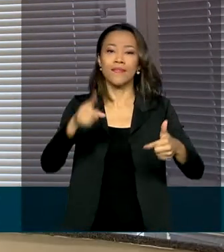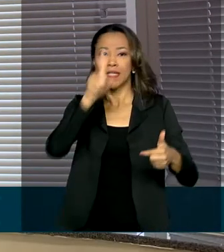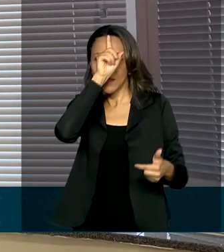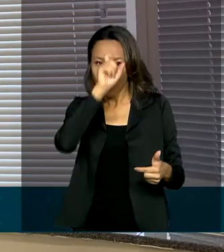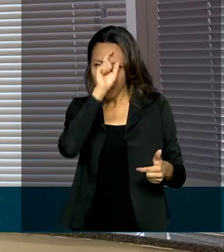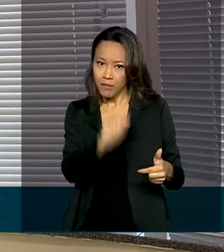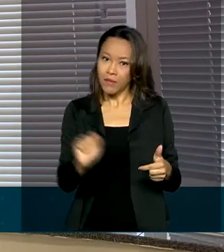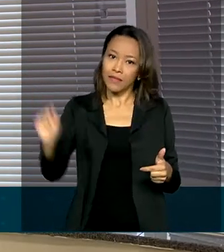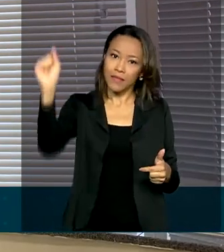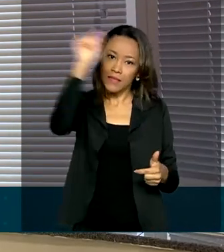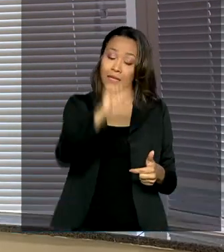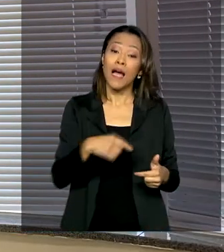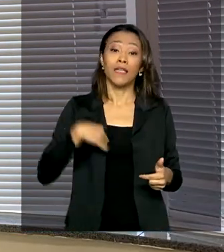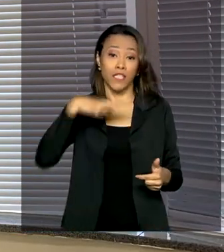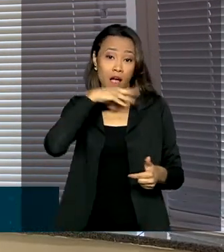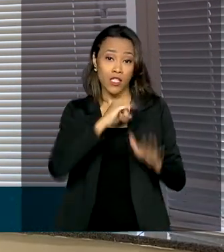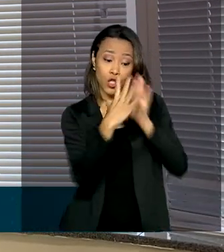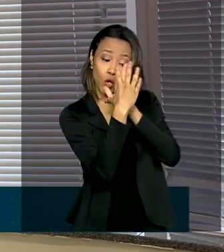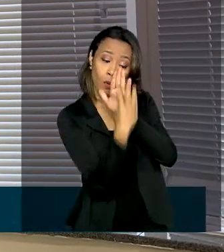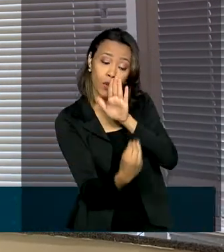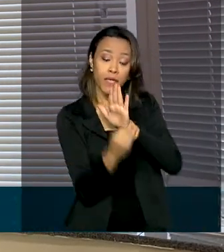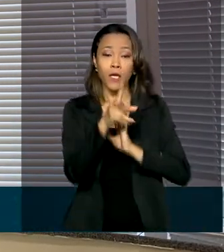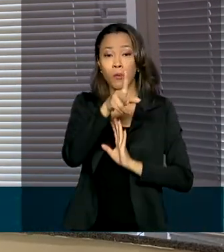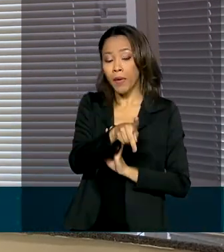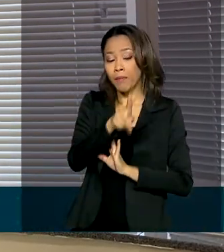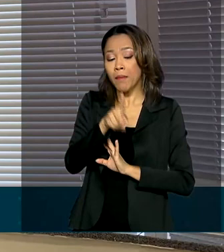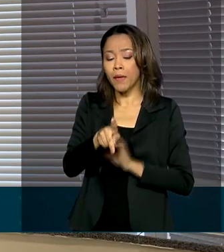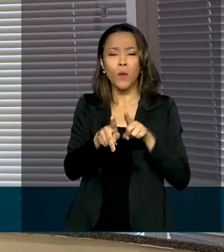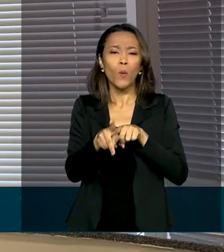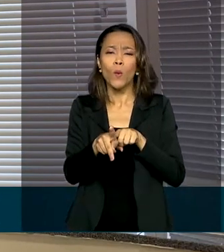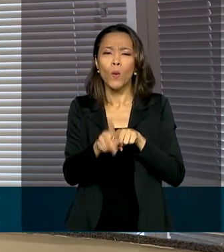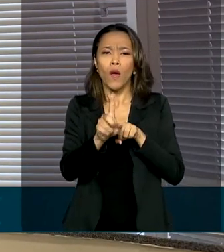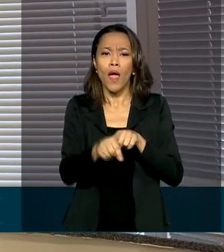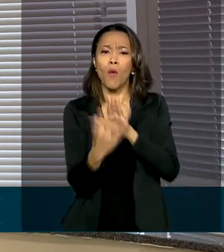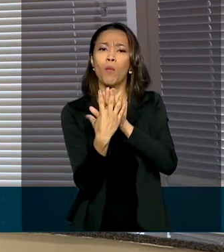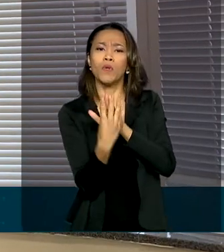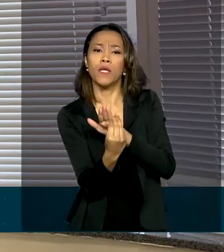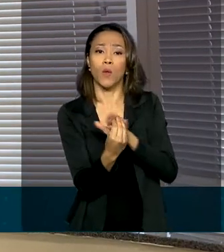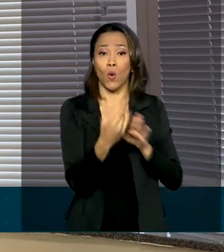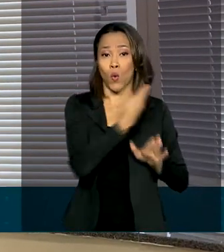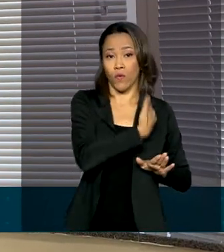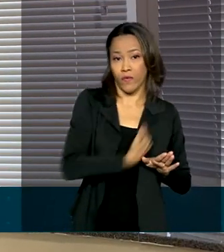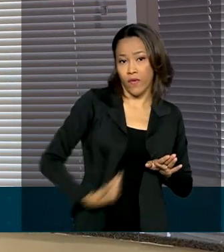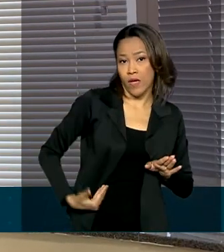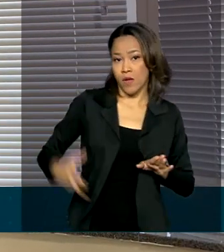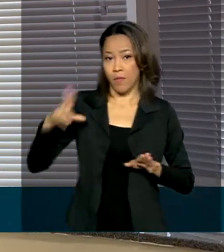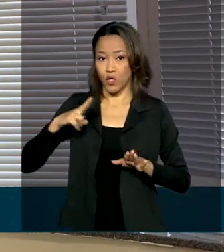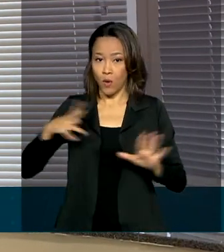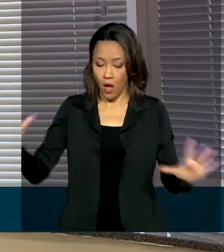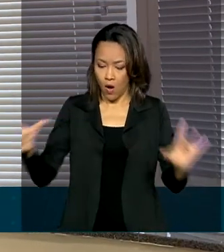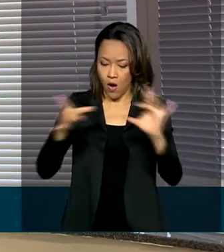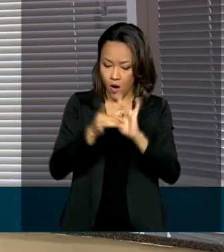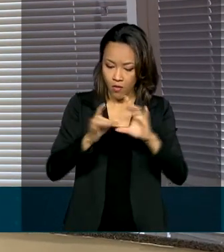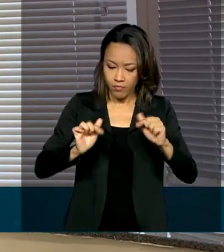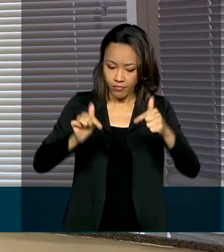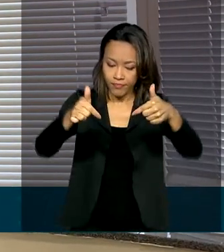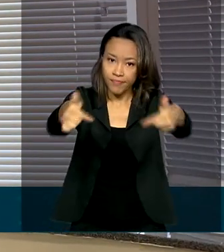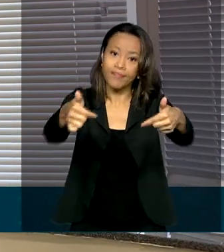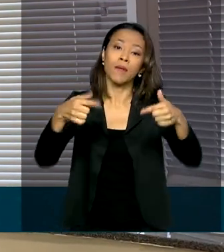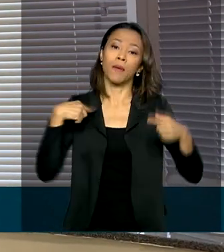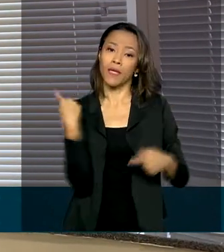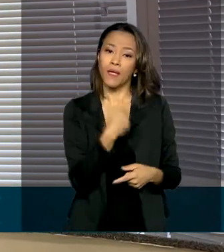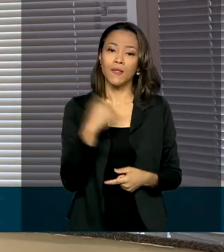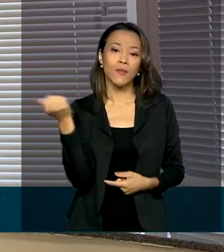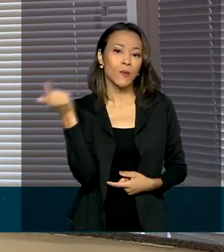Acreditamos que o modelo de PPP, de parceria público-privada, pode contribuir muito nesse sistema de UBSs no Brasil, para que a gente